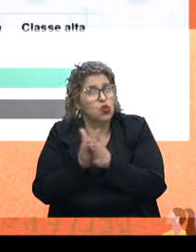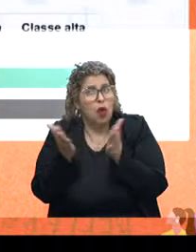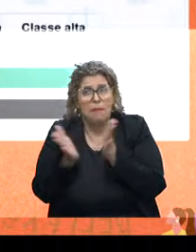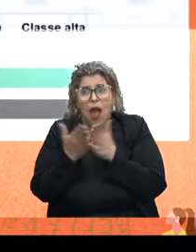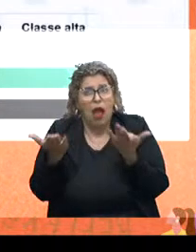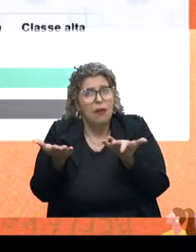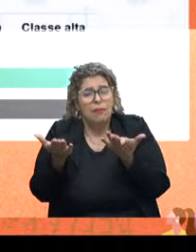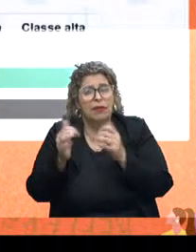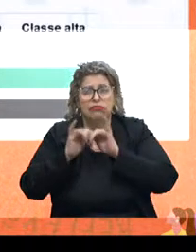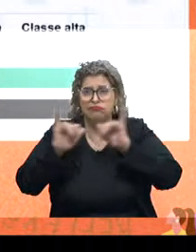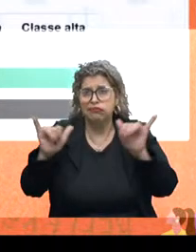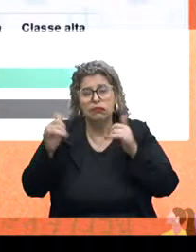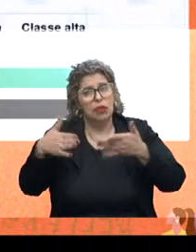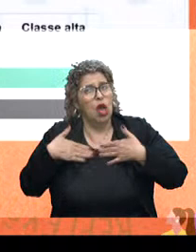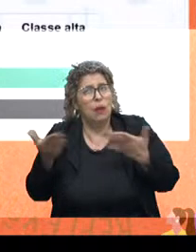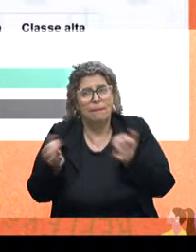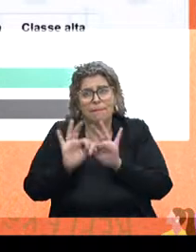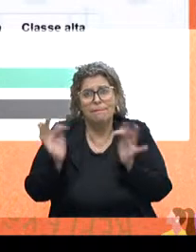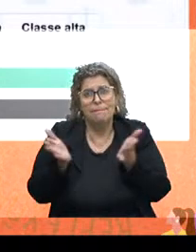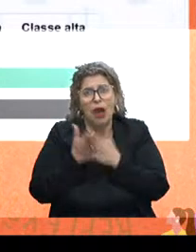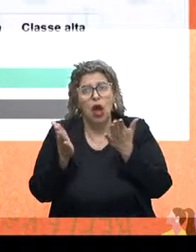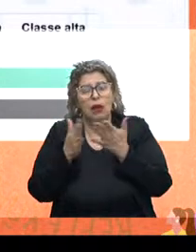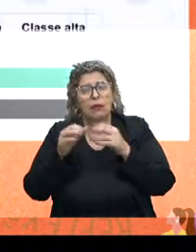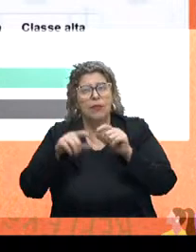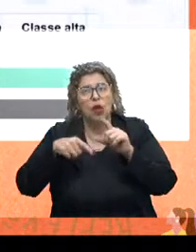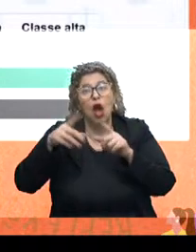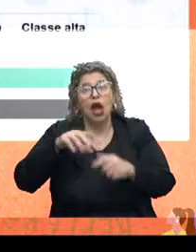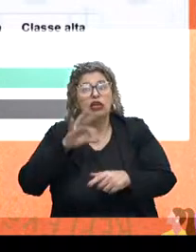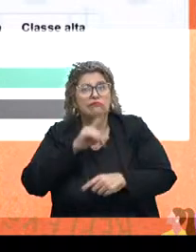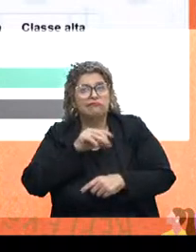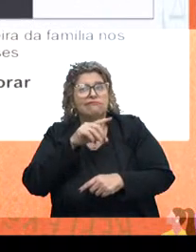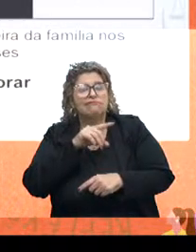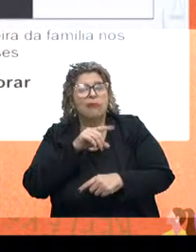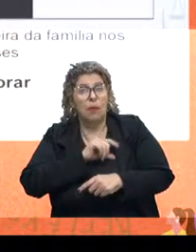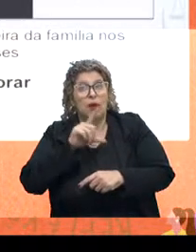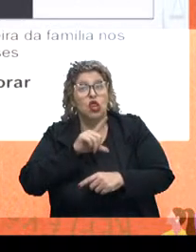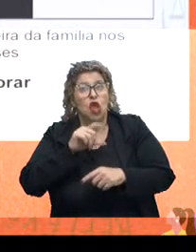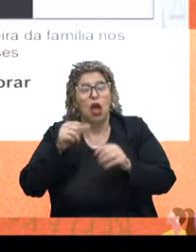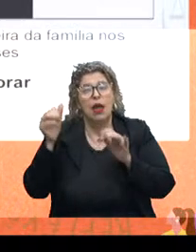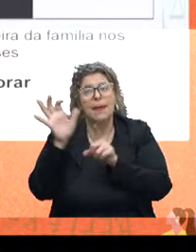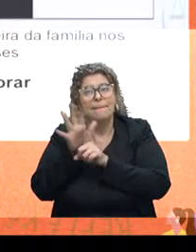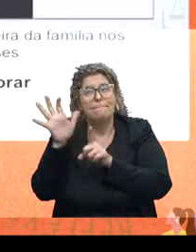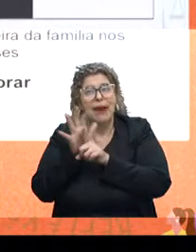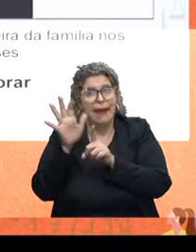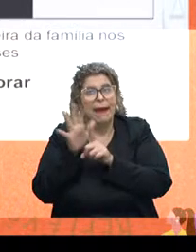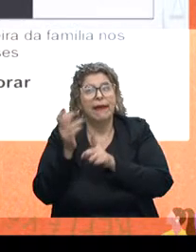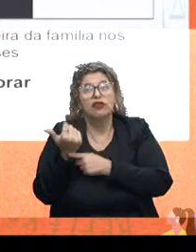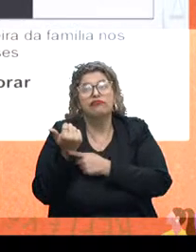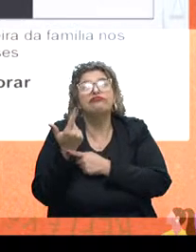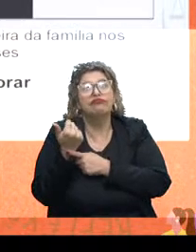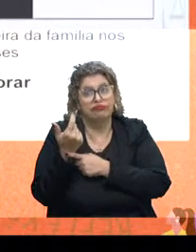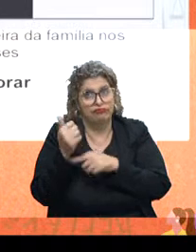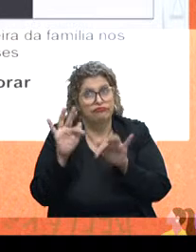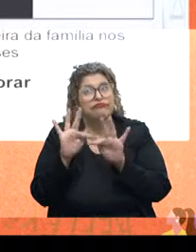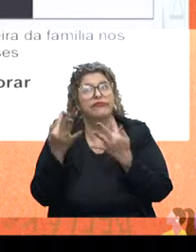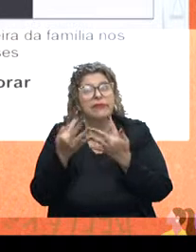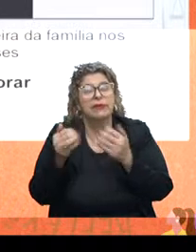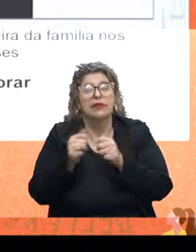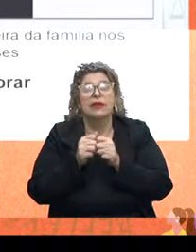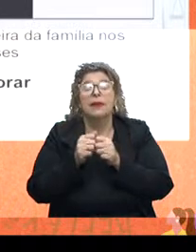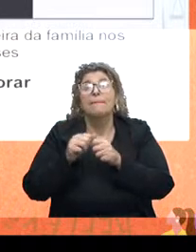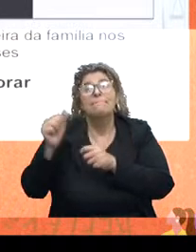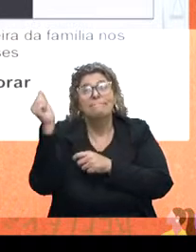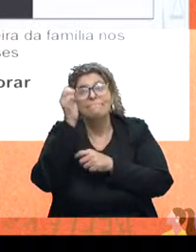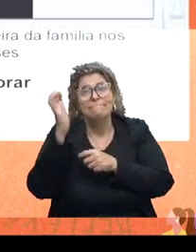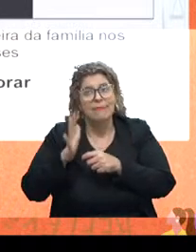nessa autodeclaração. Conforme aumenta a renda, menor o impacto financeiro nas famílias. Mas o